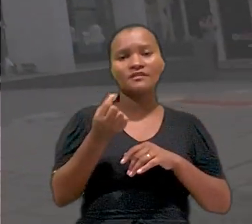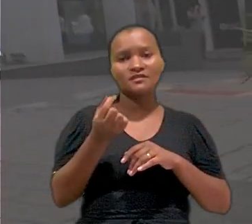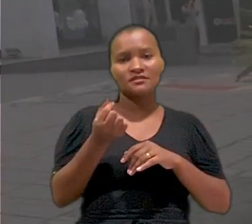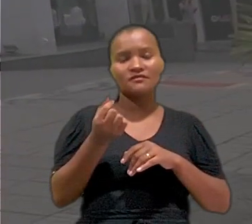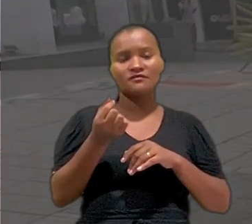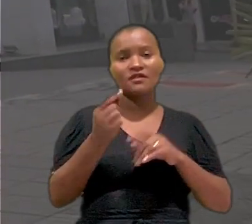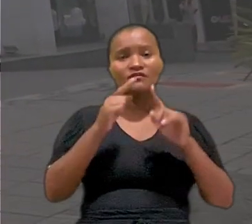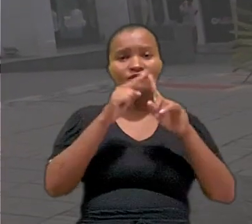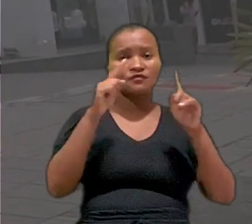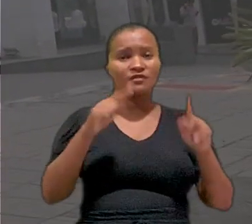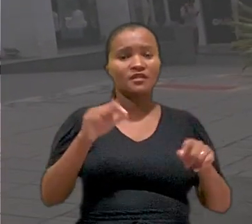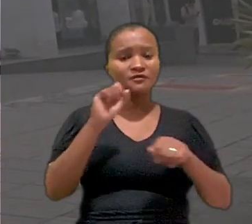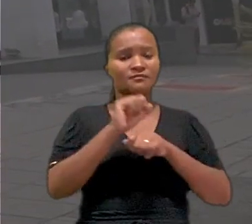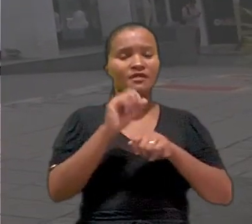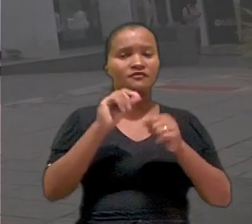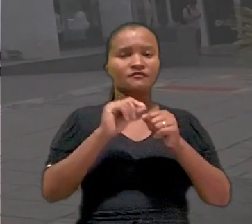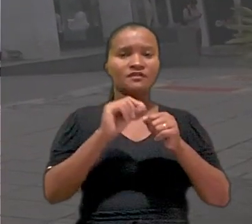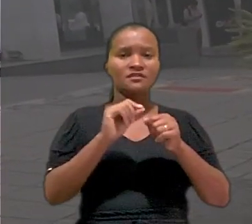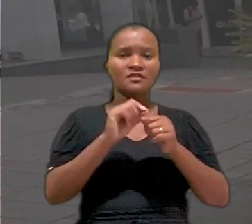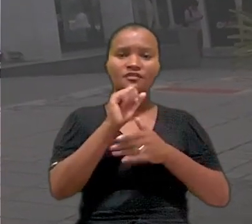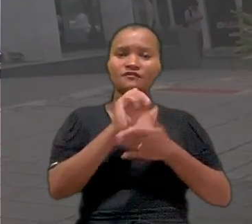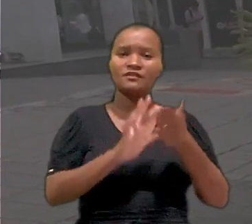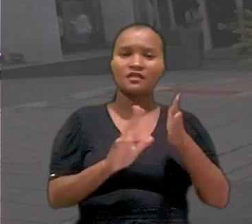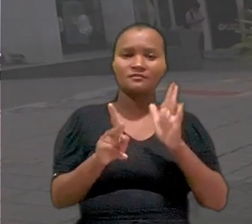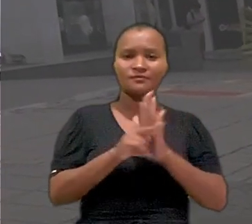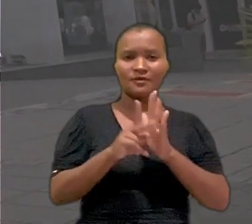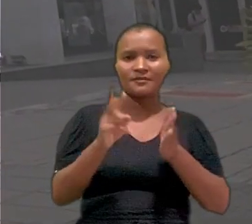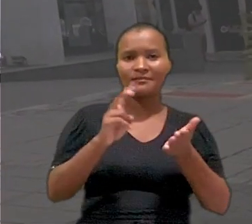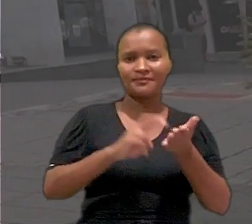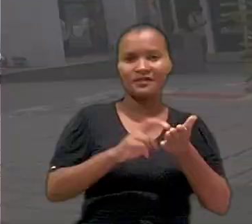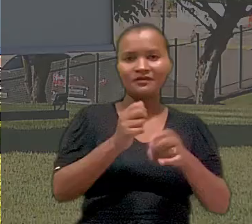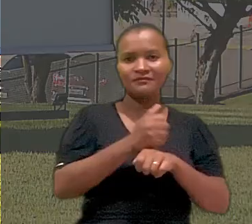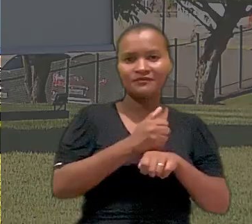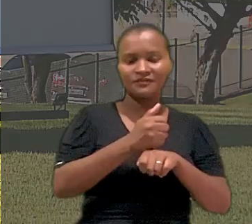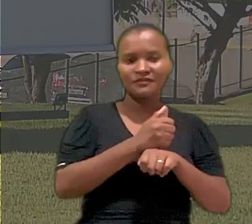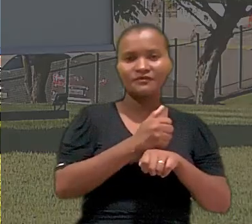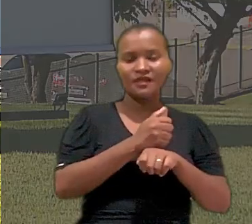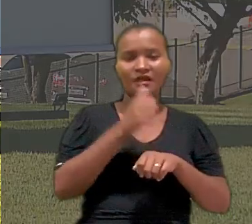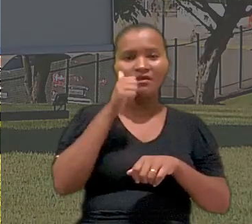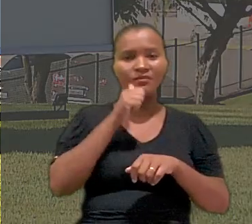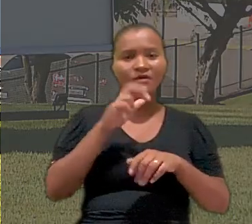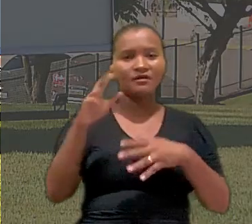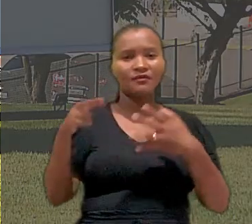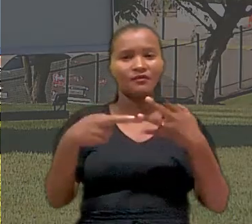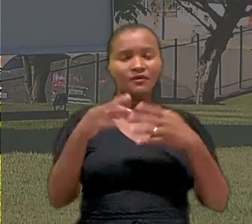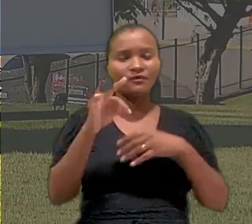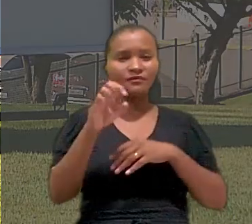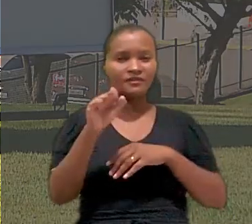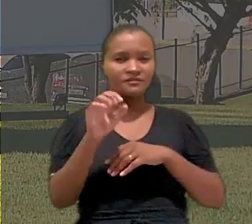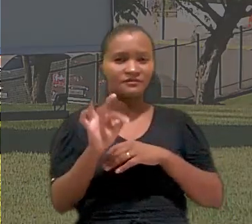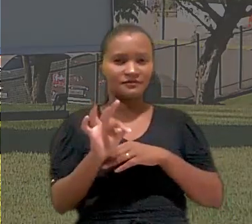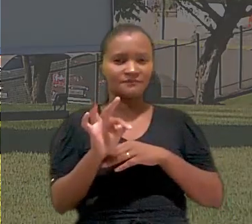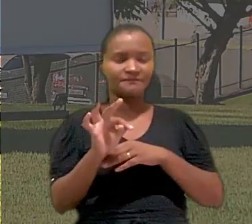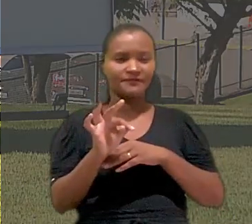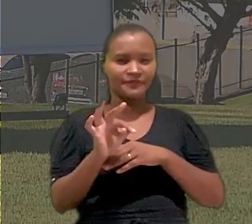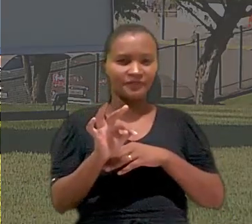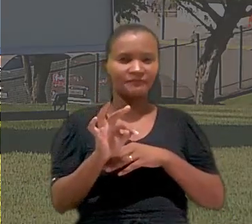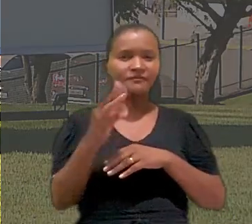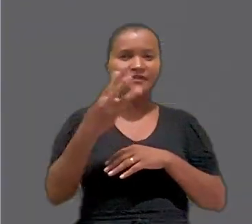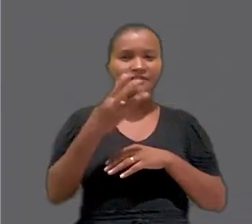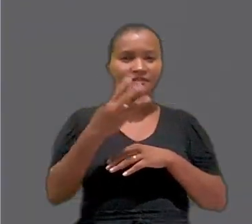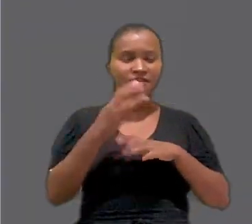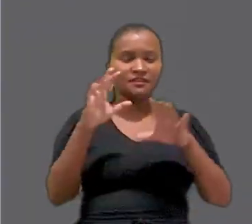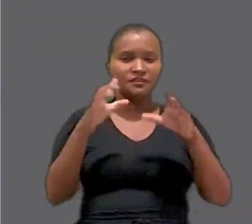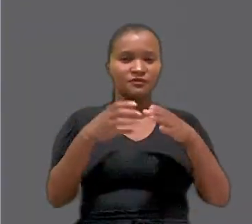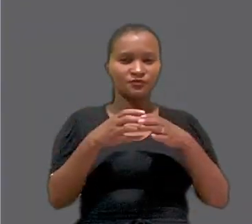financeiro e os empregados deixam de exercer atividades típicas de bancário. A empregada, então, recorreu ao Tribunal Superior do